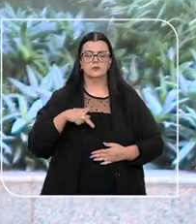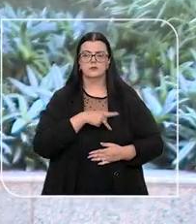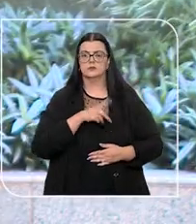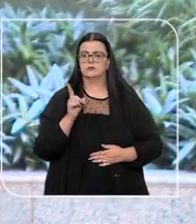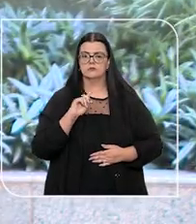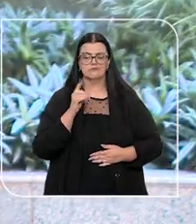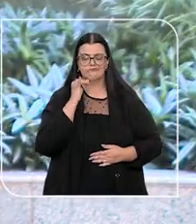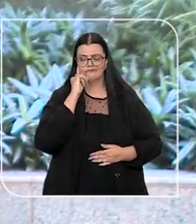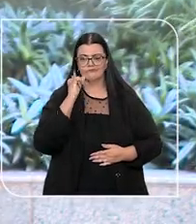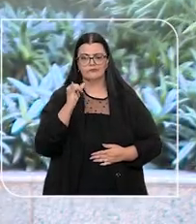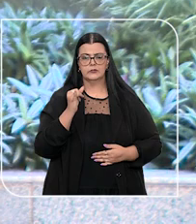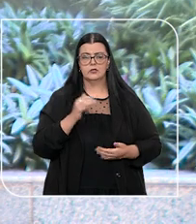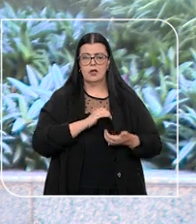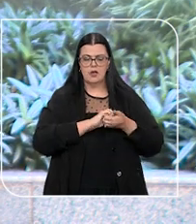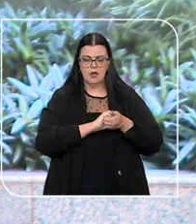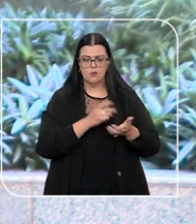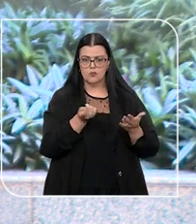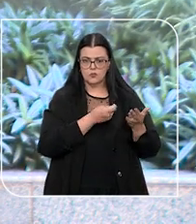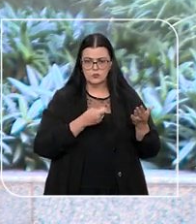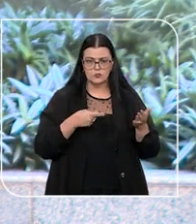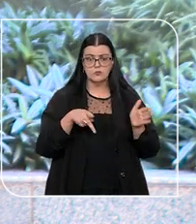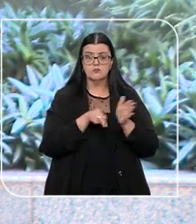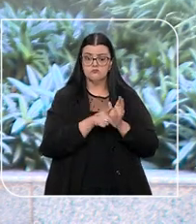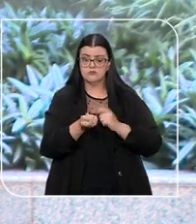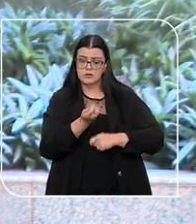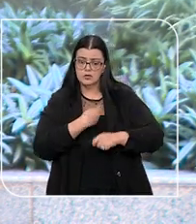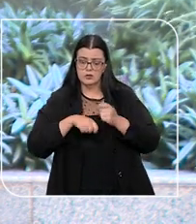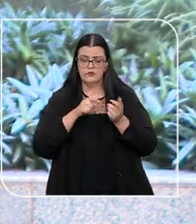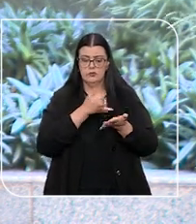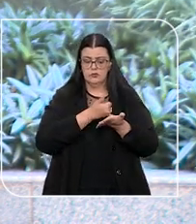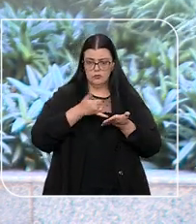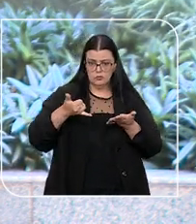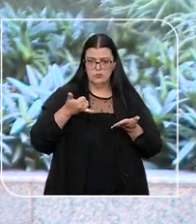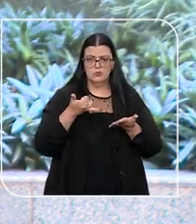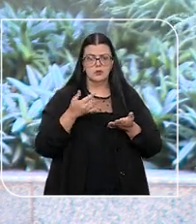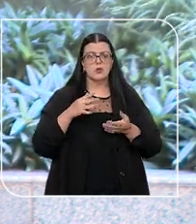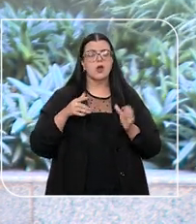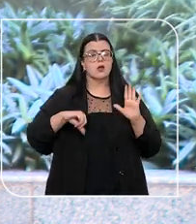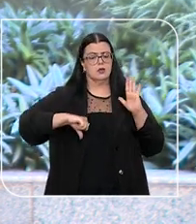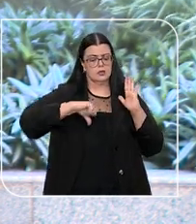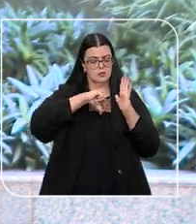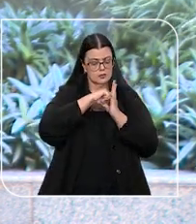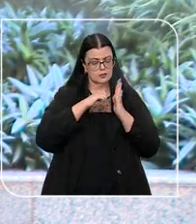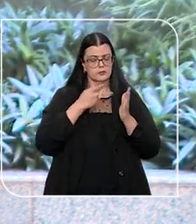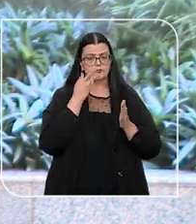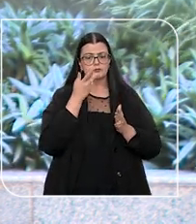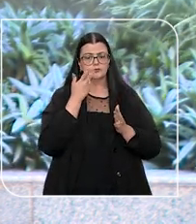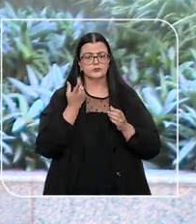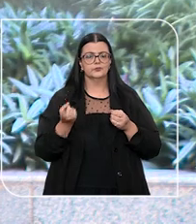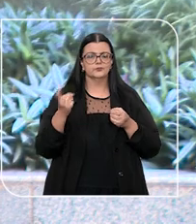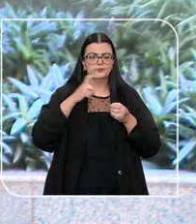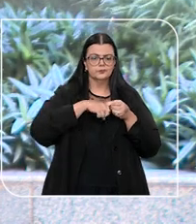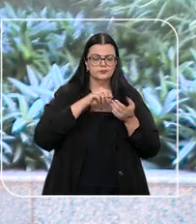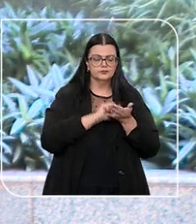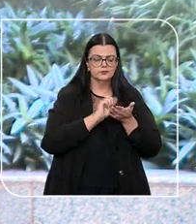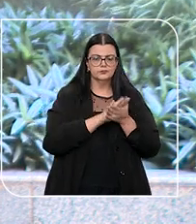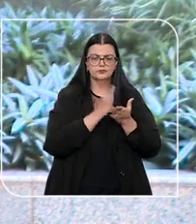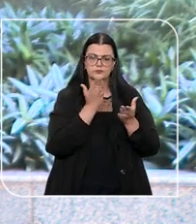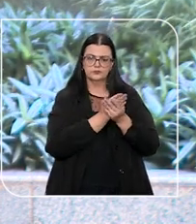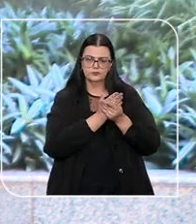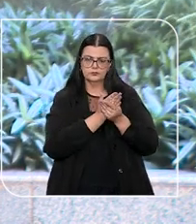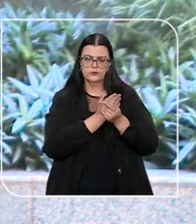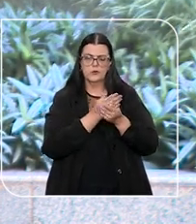não ofereceu o acordo por entender que o tráfico de drogas é crime hediondo, o que levou a defesa a pedir a remessa dos autos